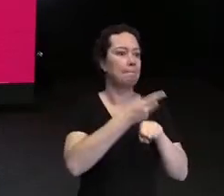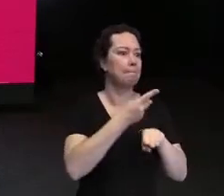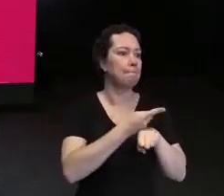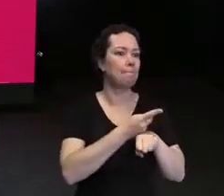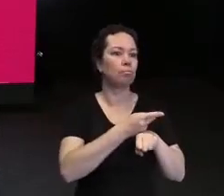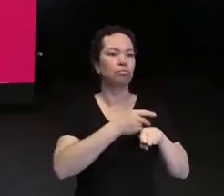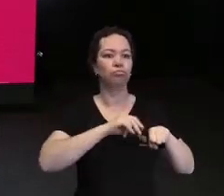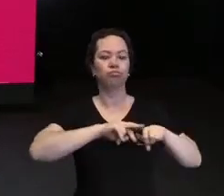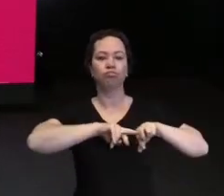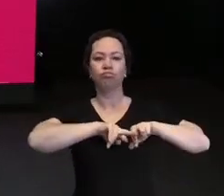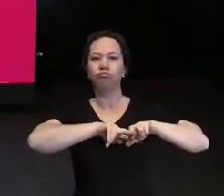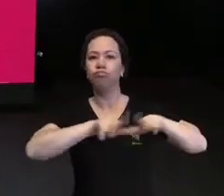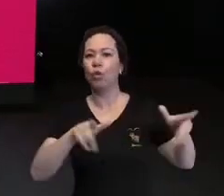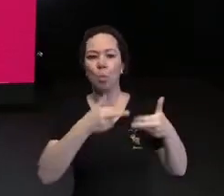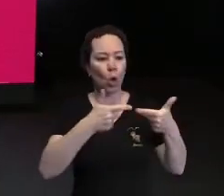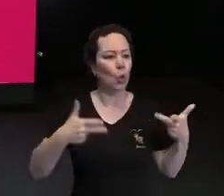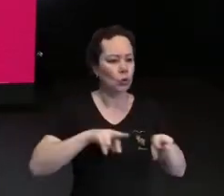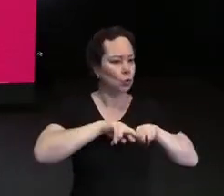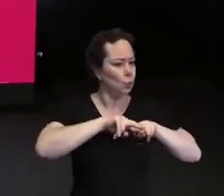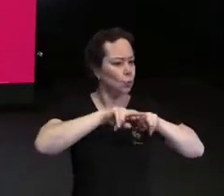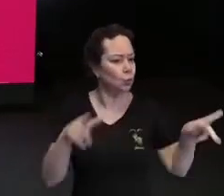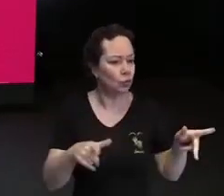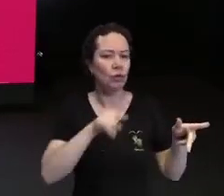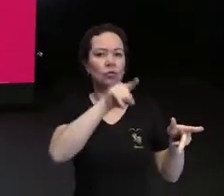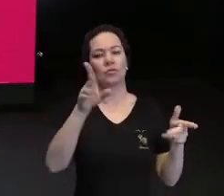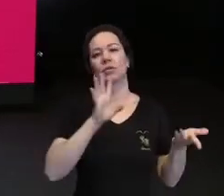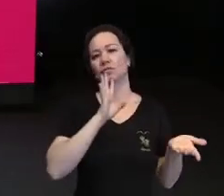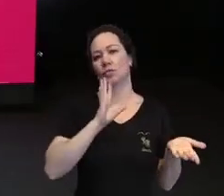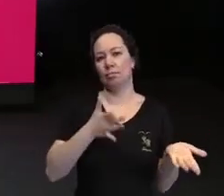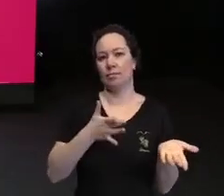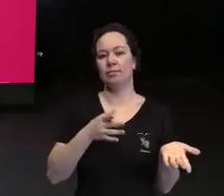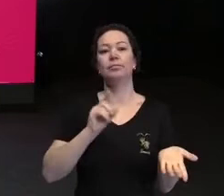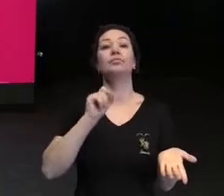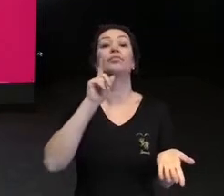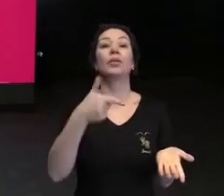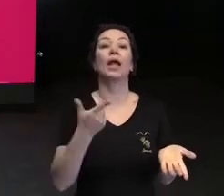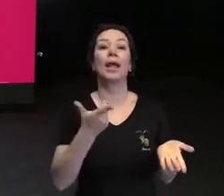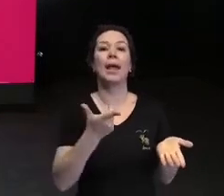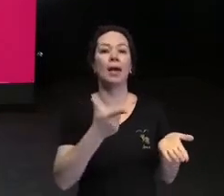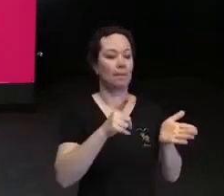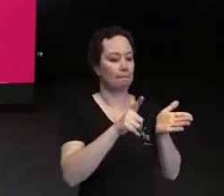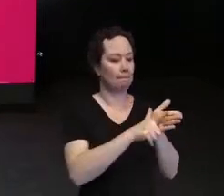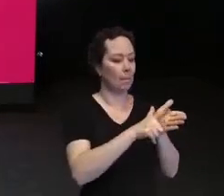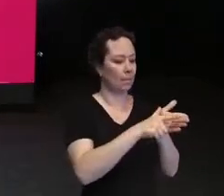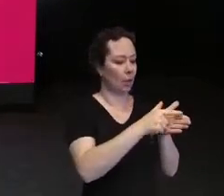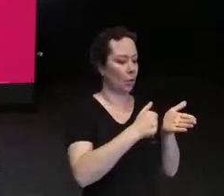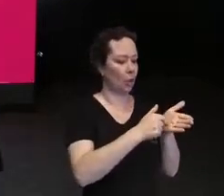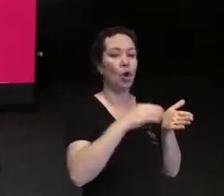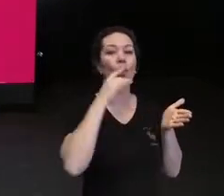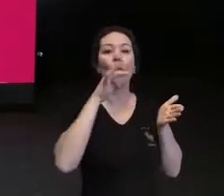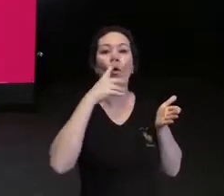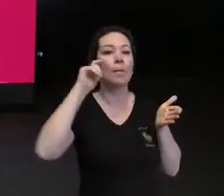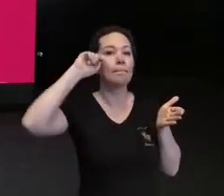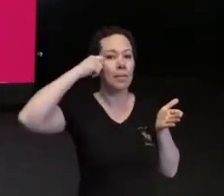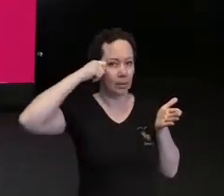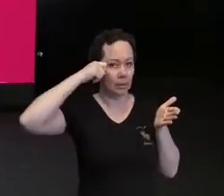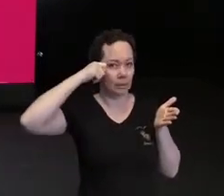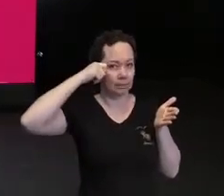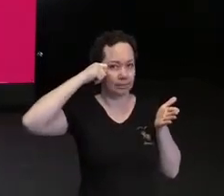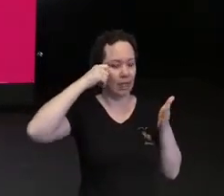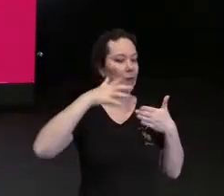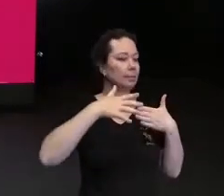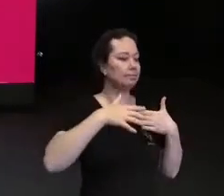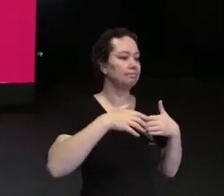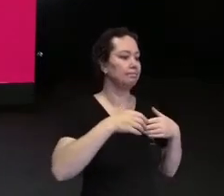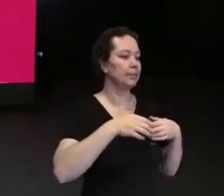diferente de tudo aquilo que a gente está acostumado a conhecer, que era de um papel higiênico preto. Até aí, tudo bem, foi